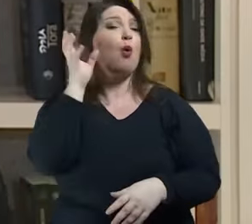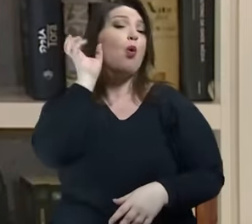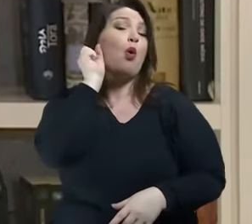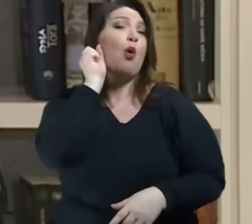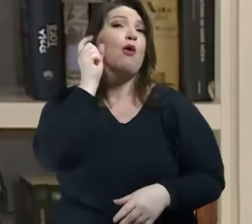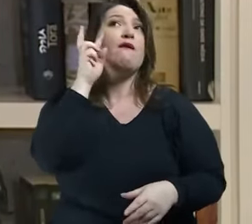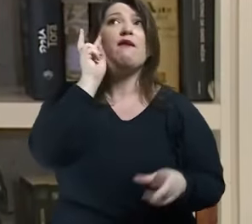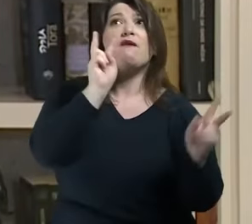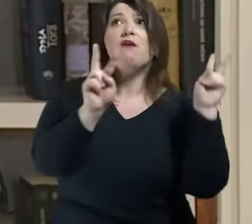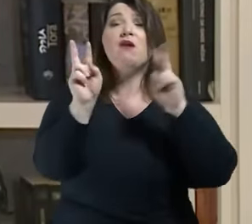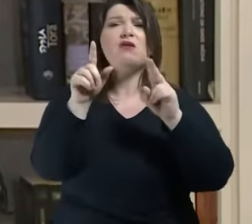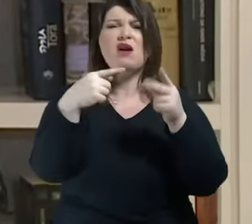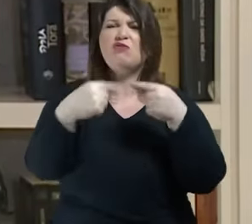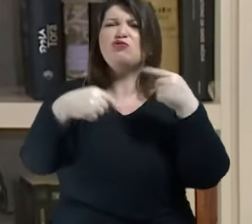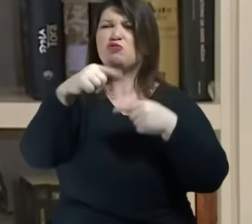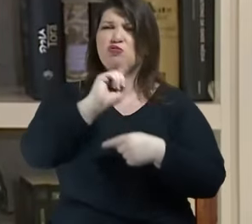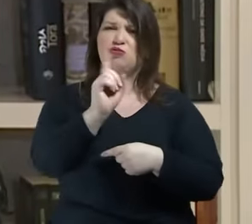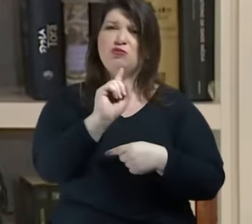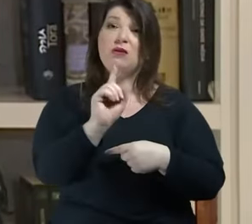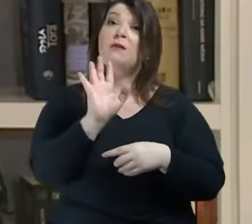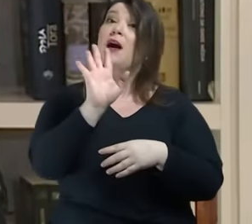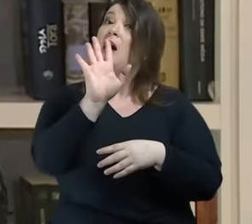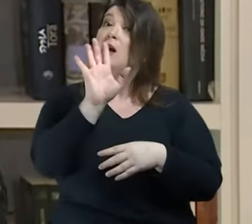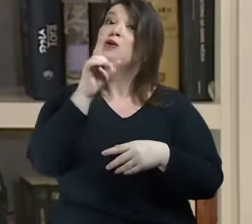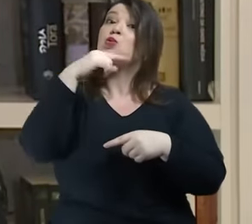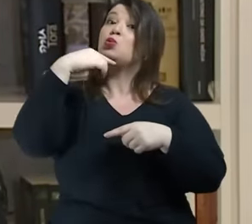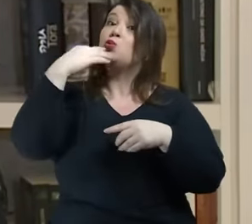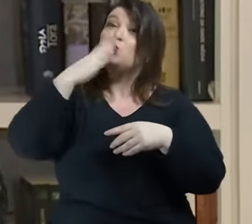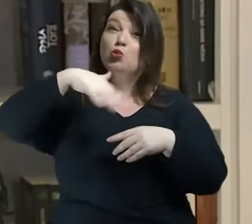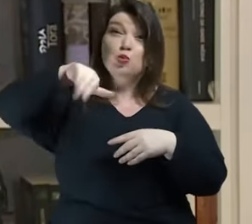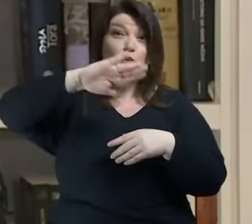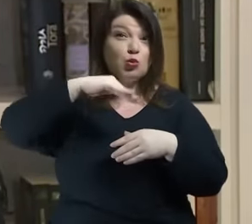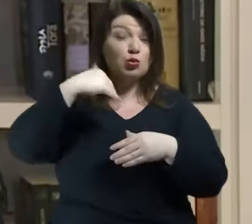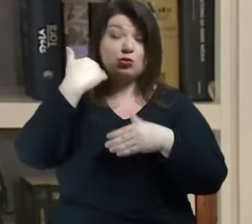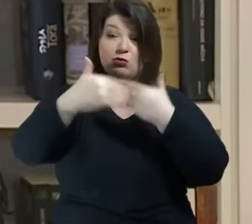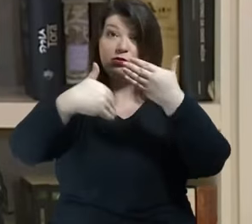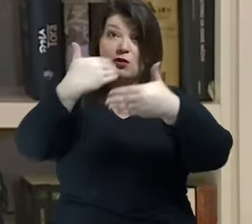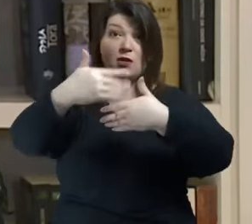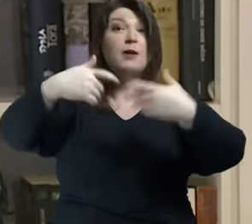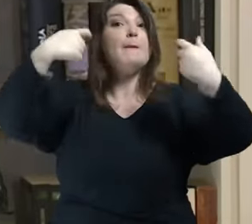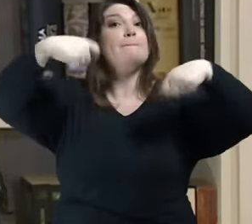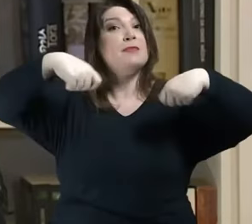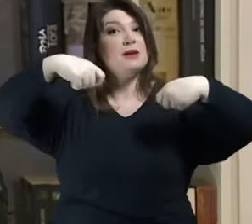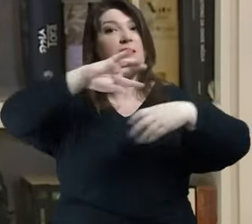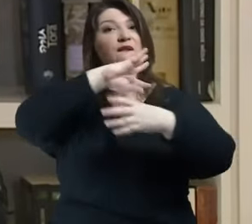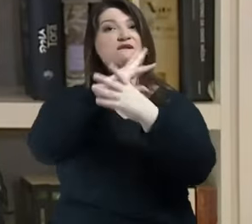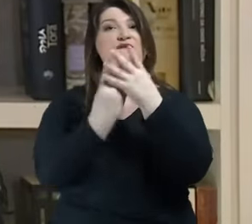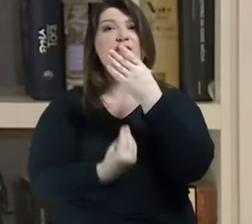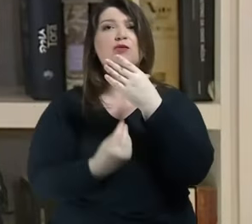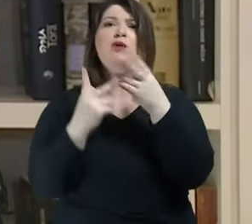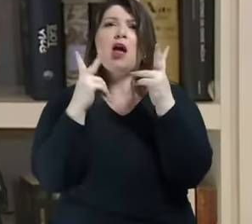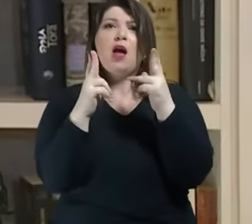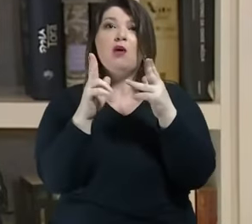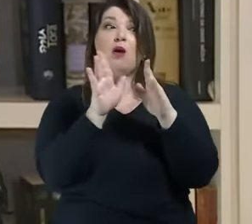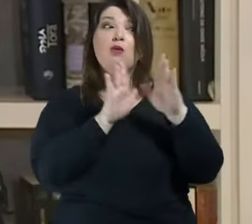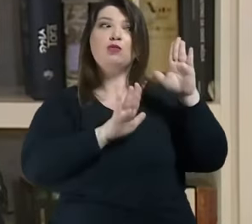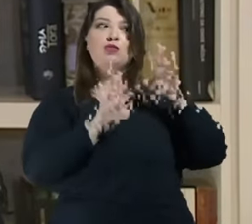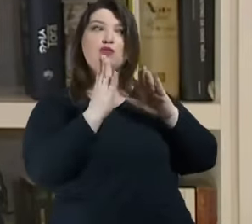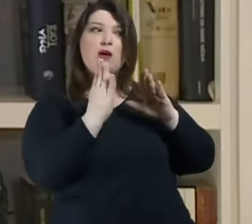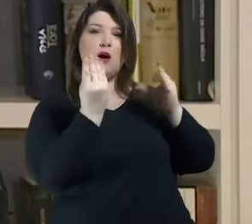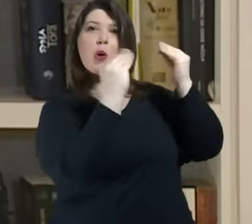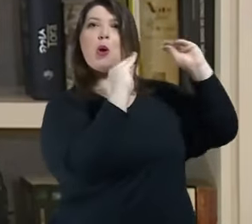todos esses processos tem que passar através de um filtro que é a marca atual